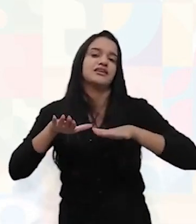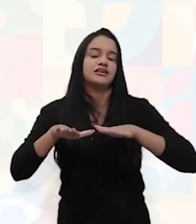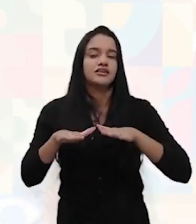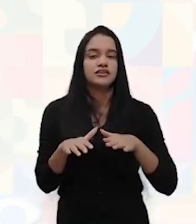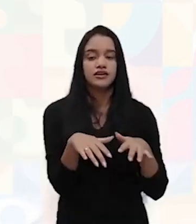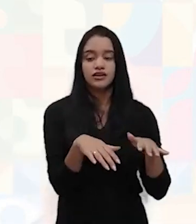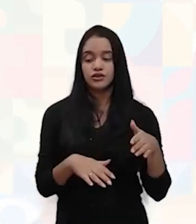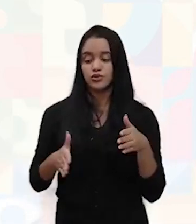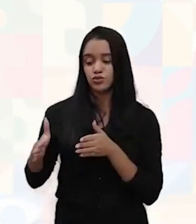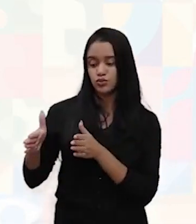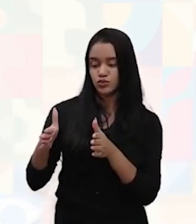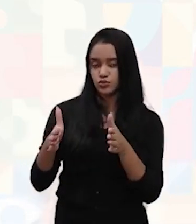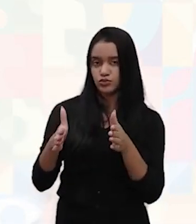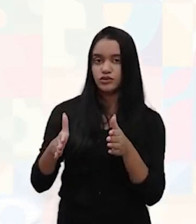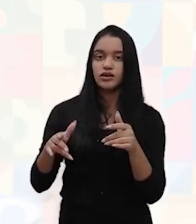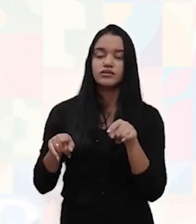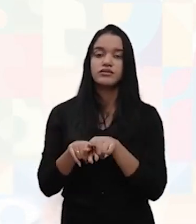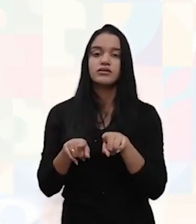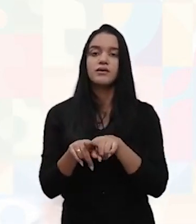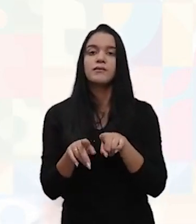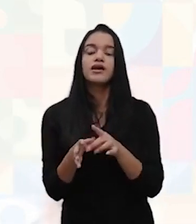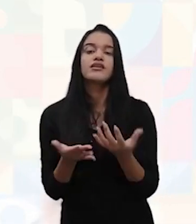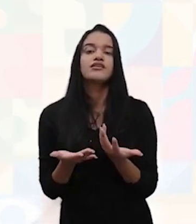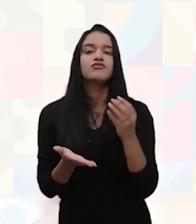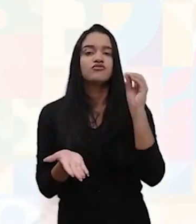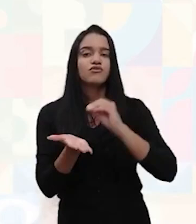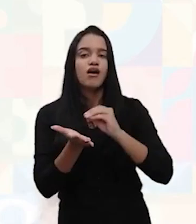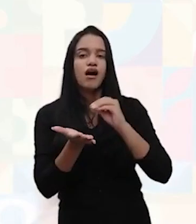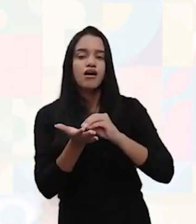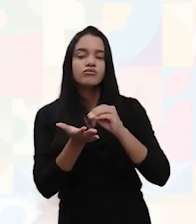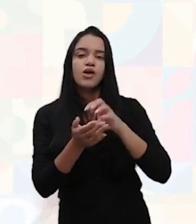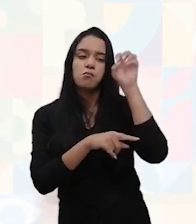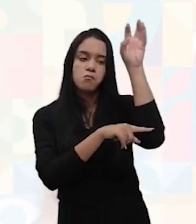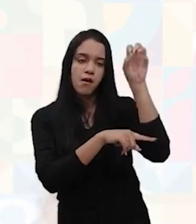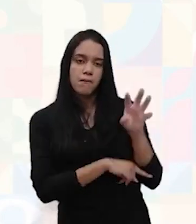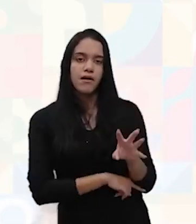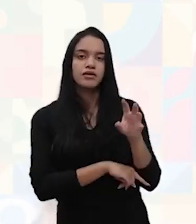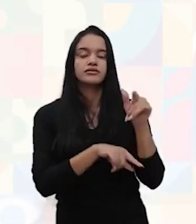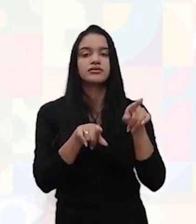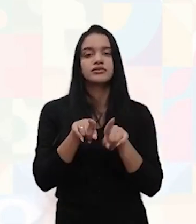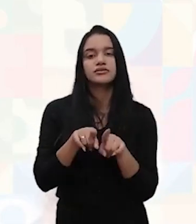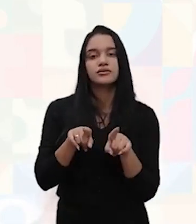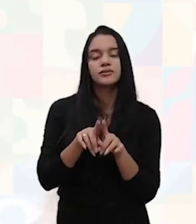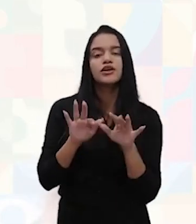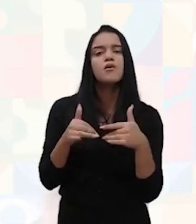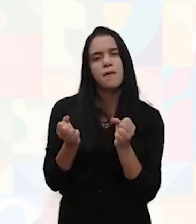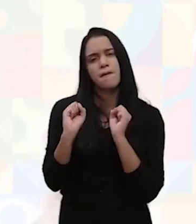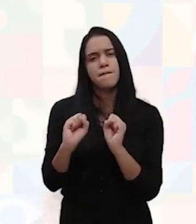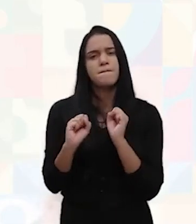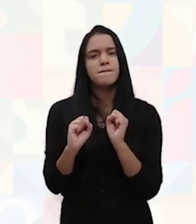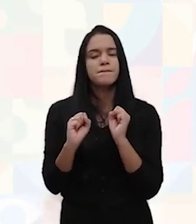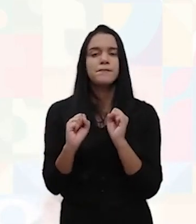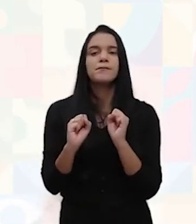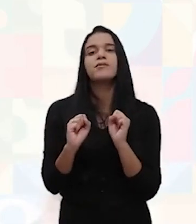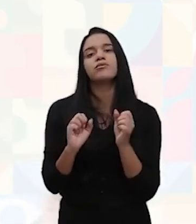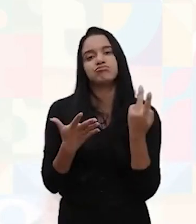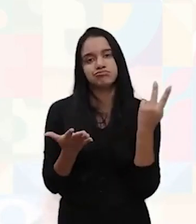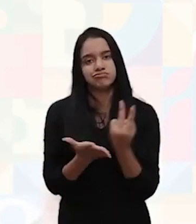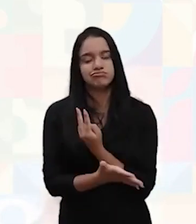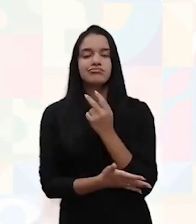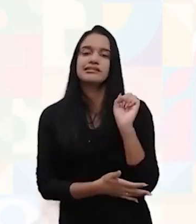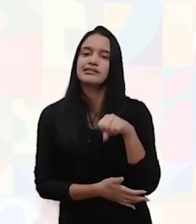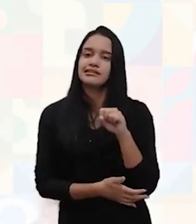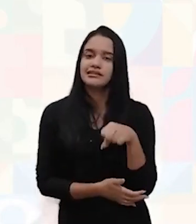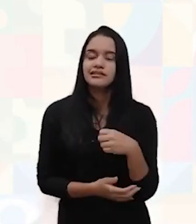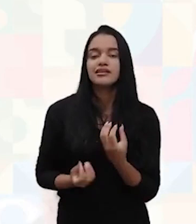trechos, rodovias esburacadas, falta de sinalização, veículos mal manutenidos, isso pode afetar, sim, muitas vezes,